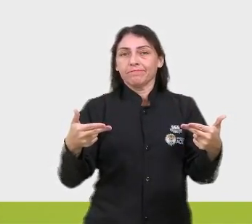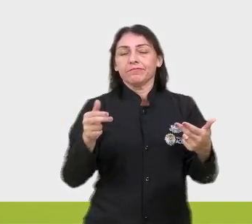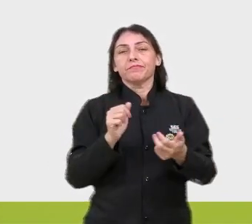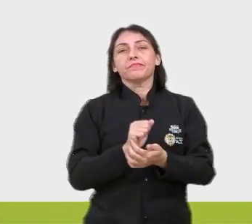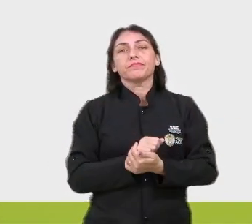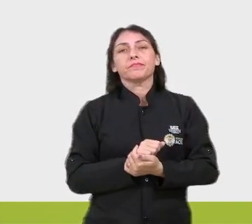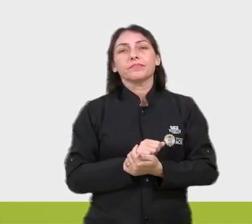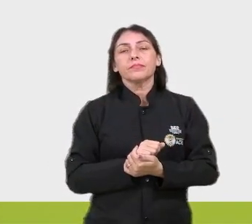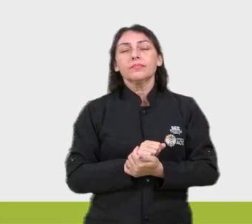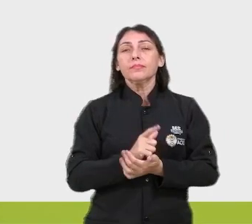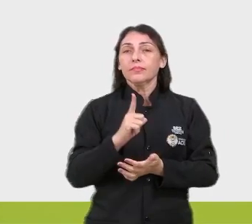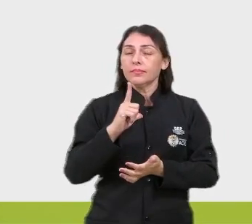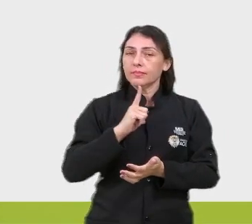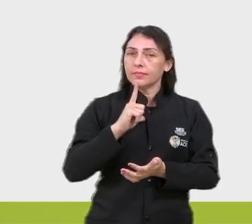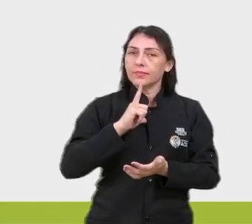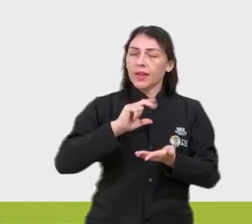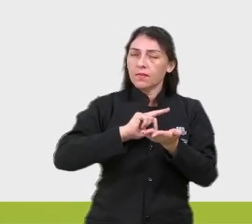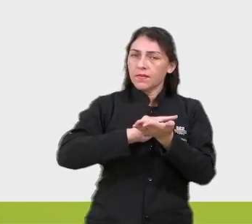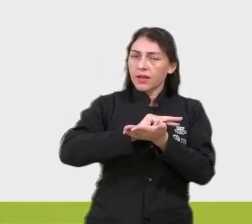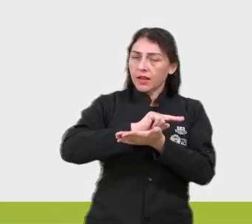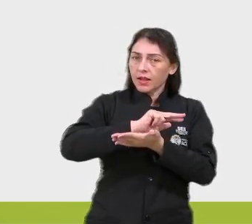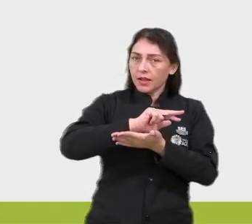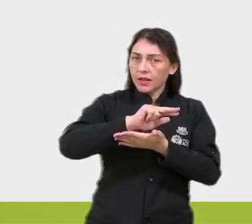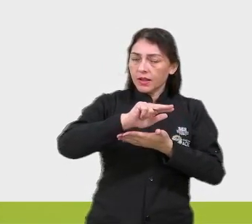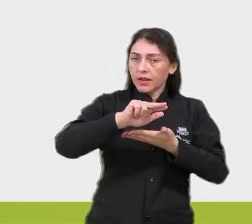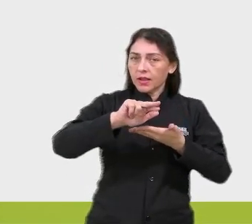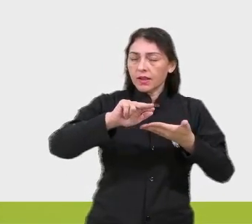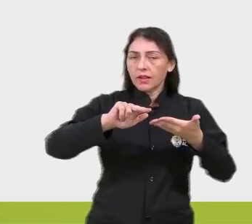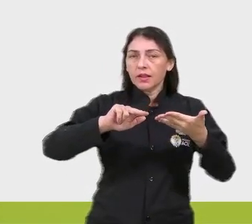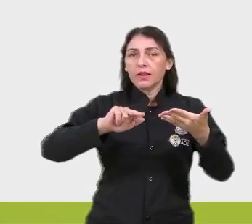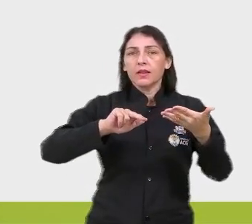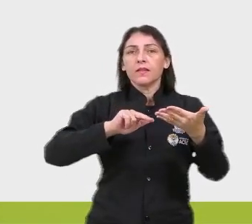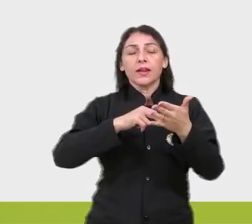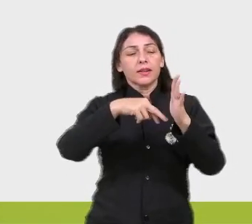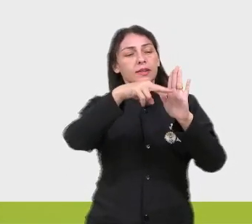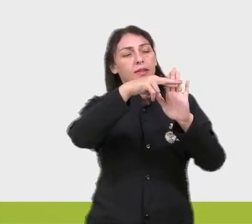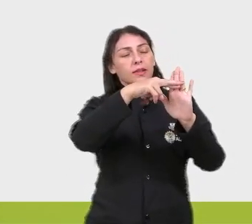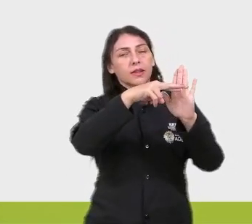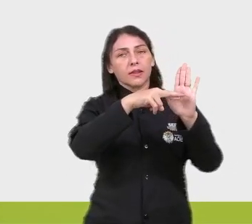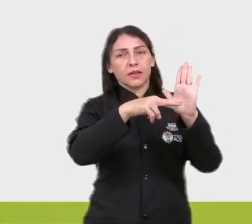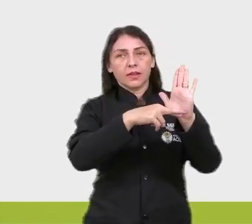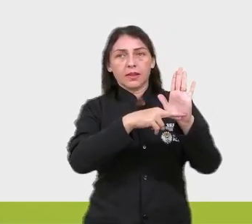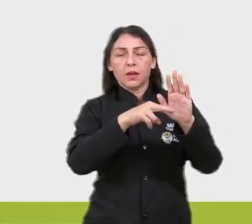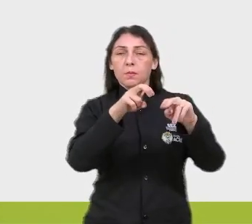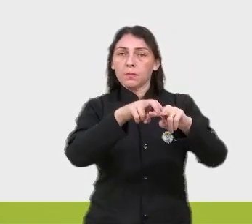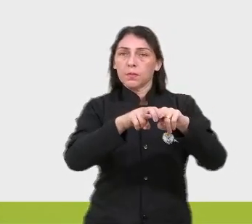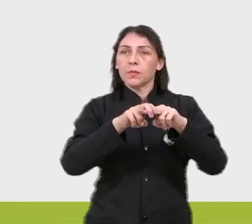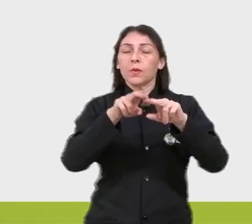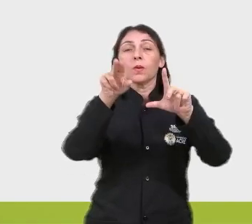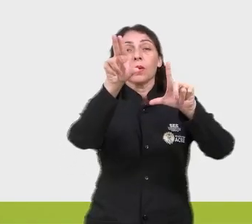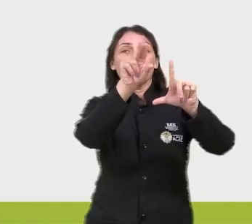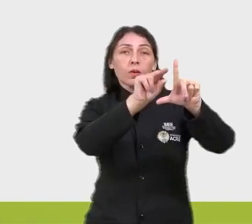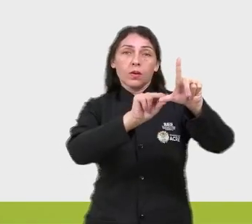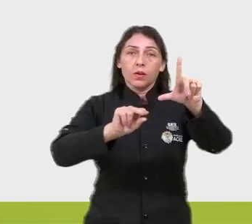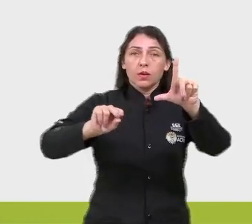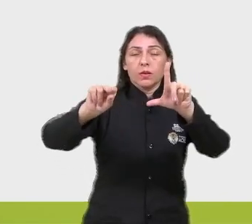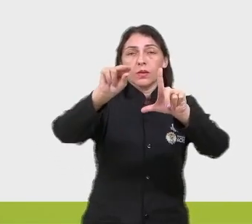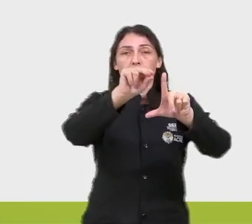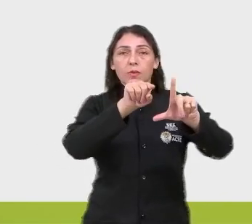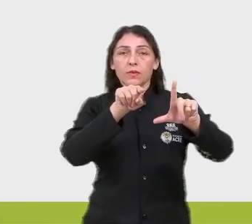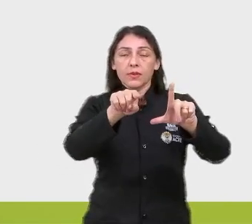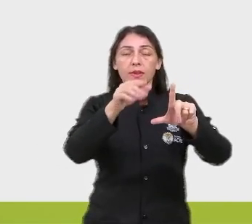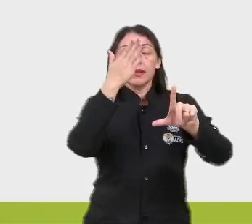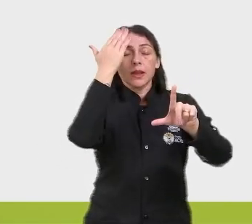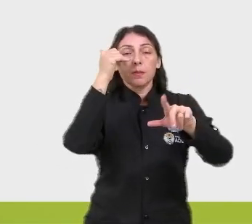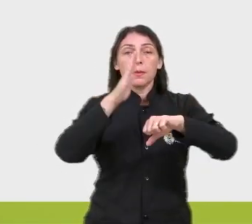trata, ela tem muitas regrinhas. Então, por isso eu coloquei um QR Code aqui para vocês,